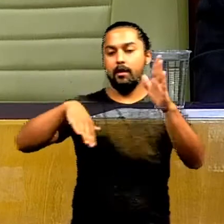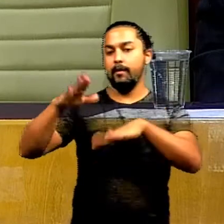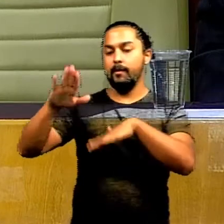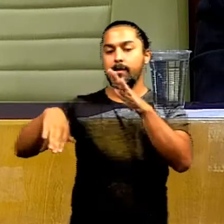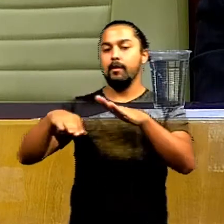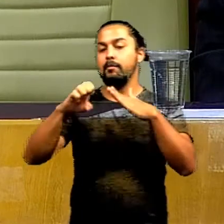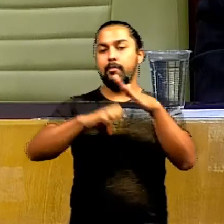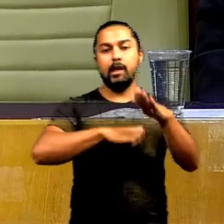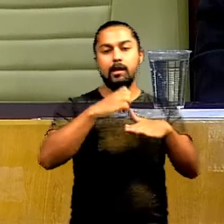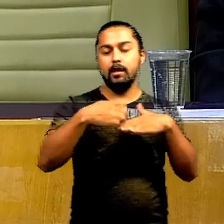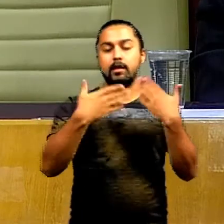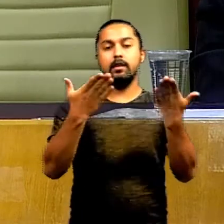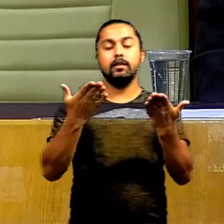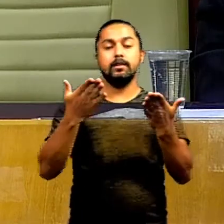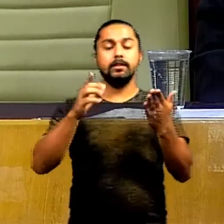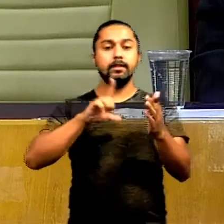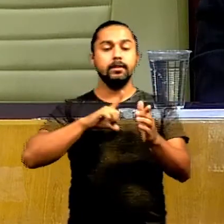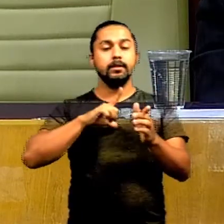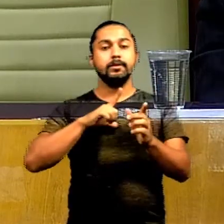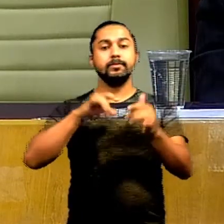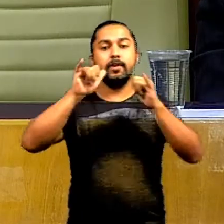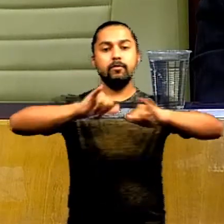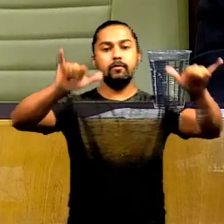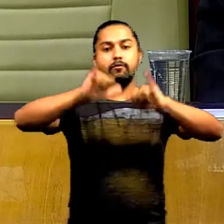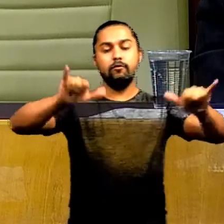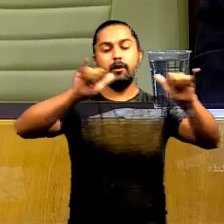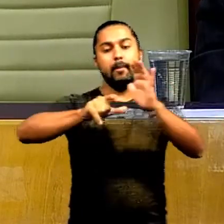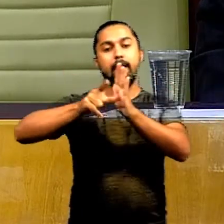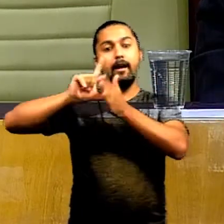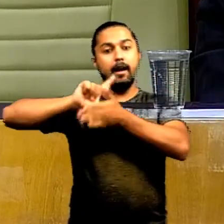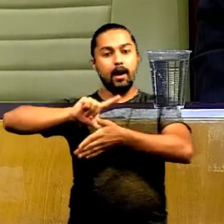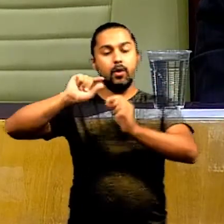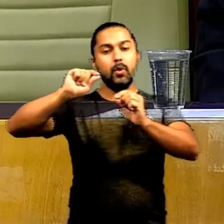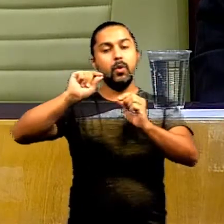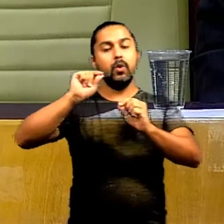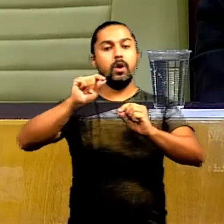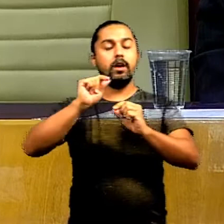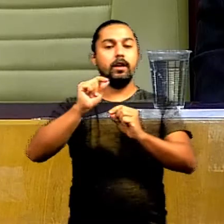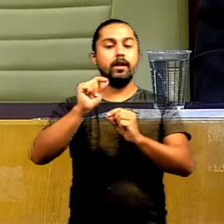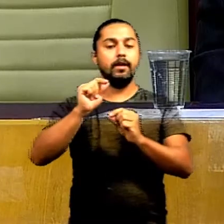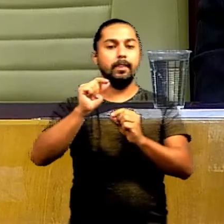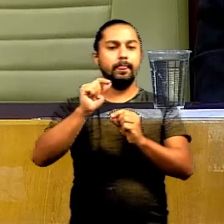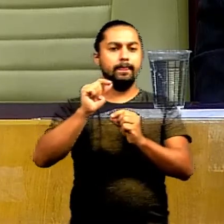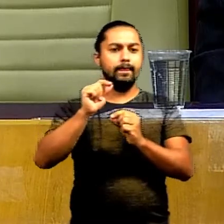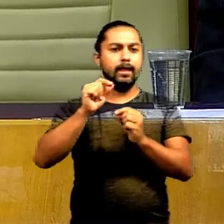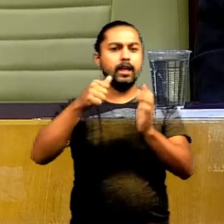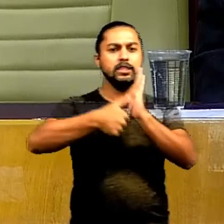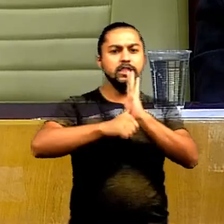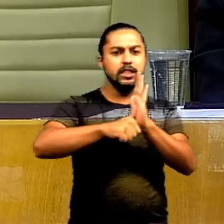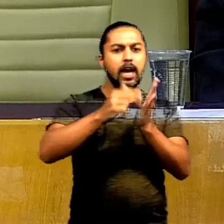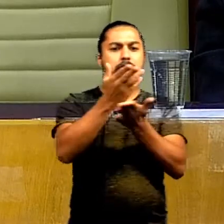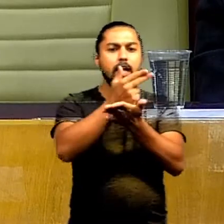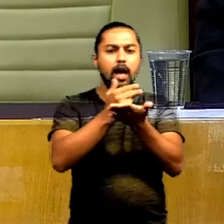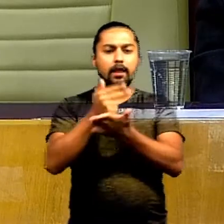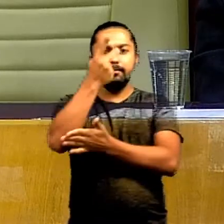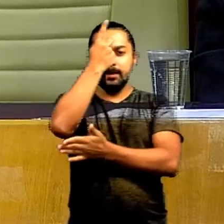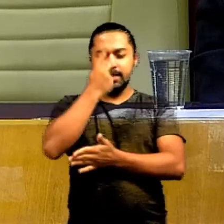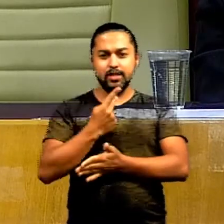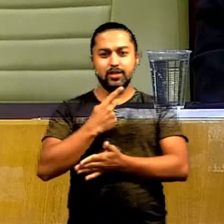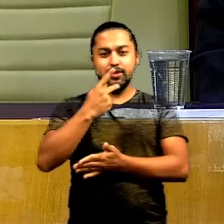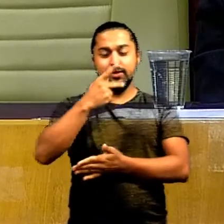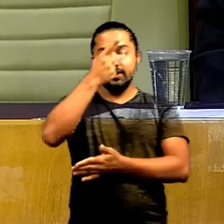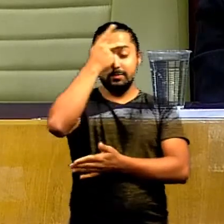terceiros, de informarem previamente aos consumidores os dados dos funcionários e entregadores de identificação, comparecer da Comissão